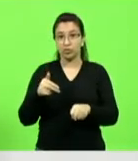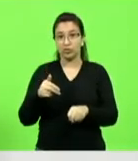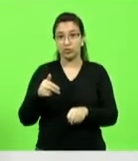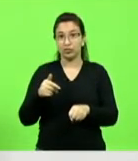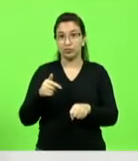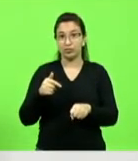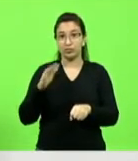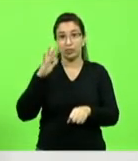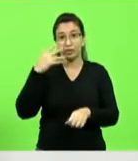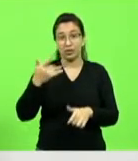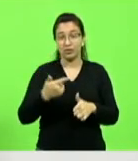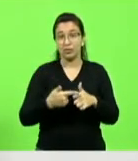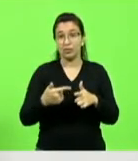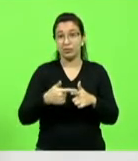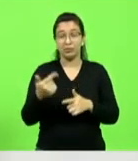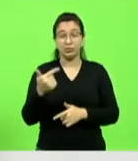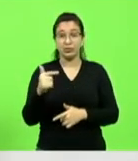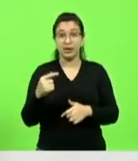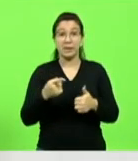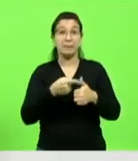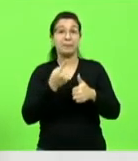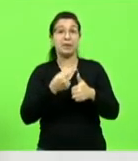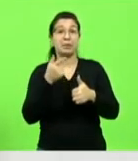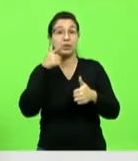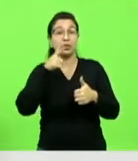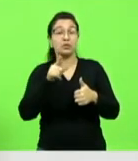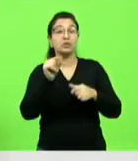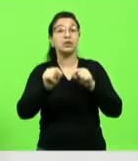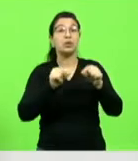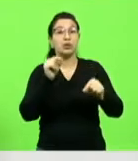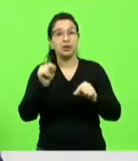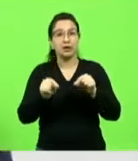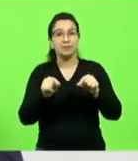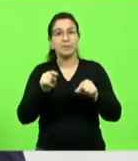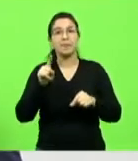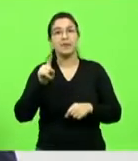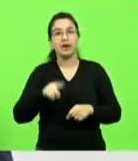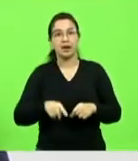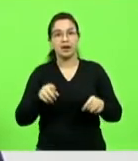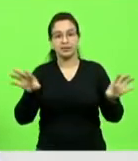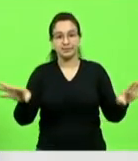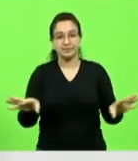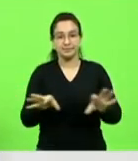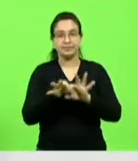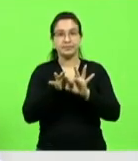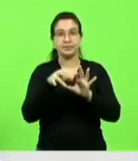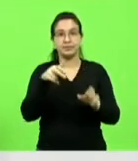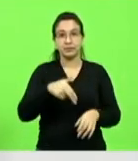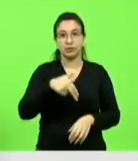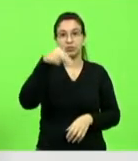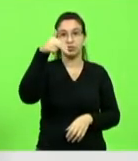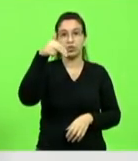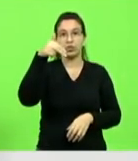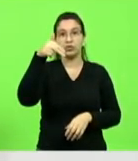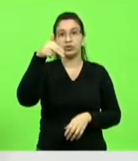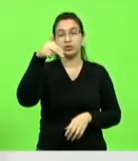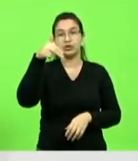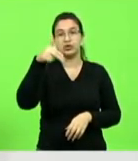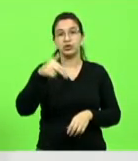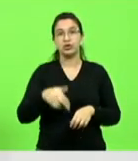A primeira conquista que nós precisamos, sim, é fazer essa integração do norte do Brasil, do centro-oeste,